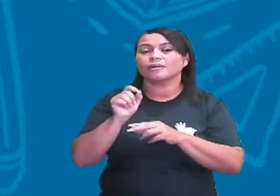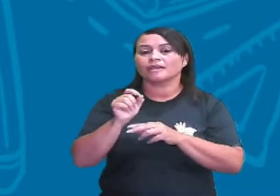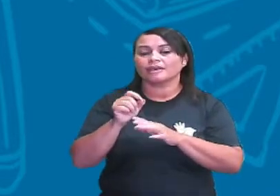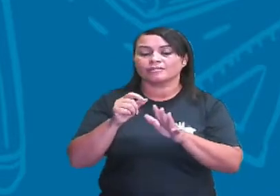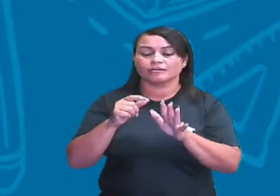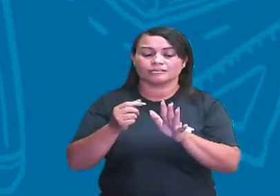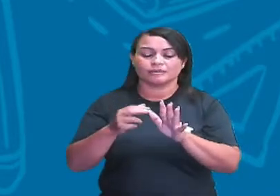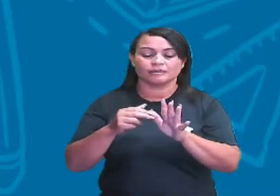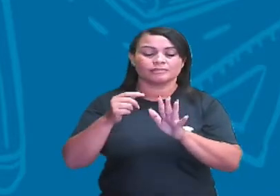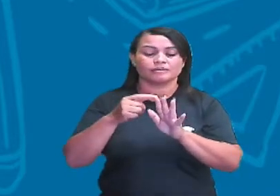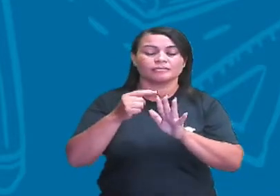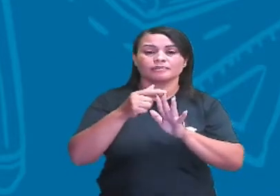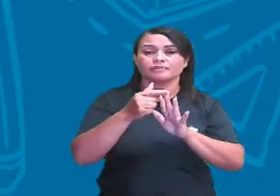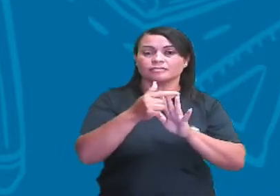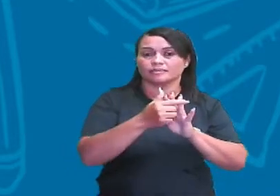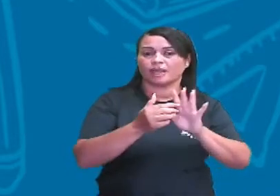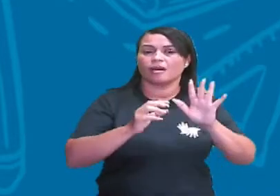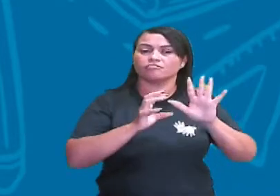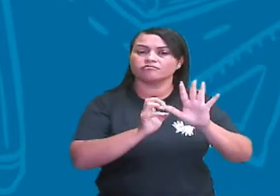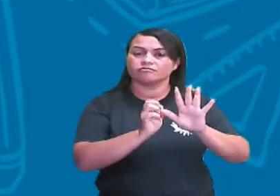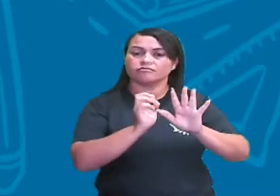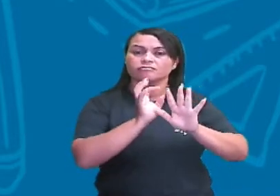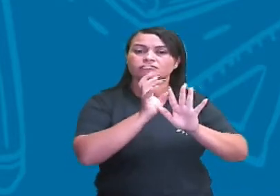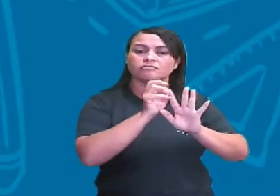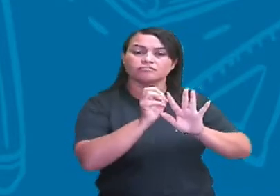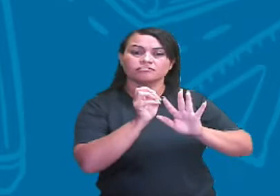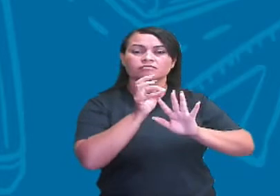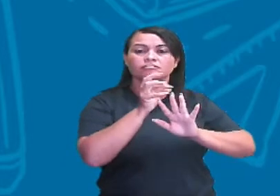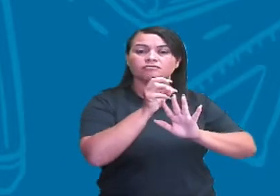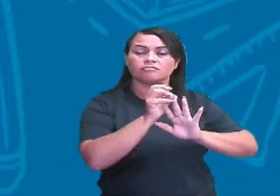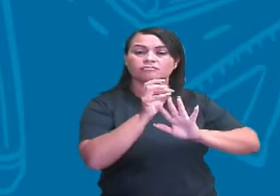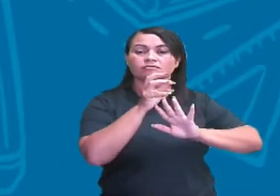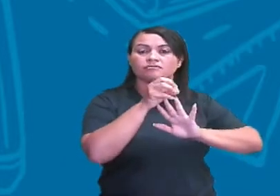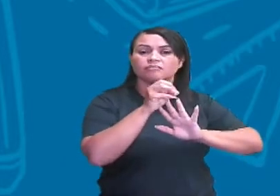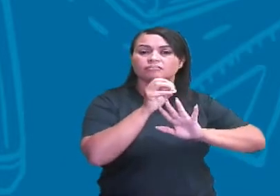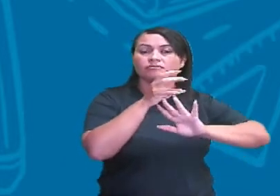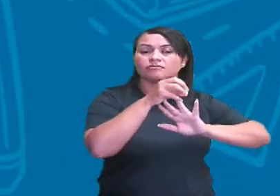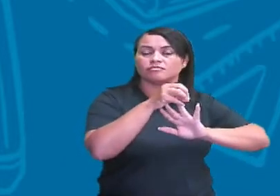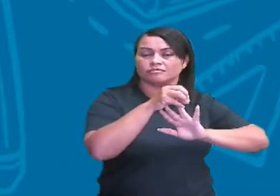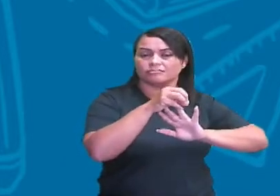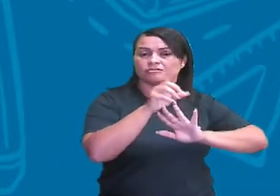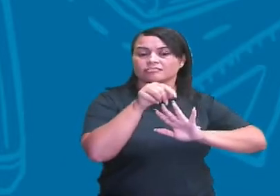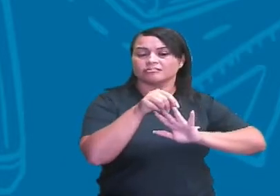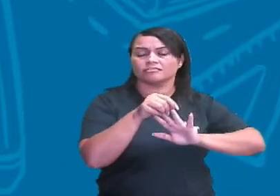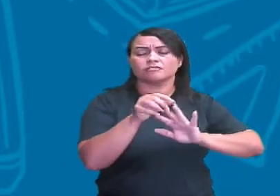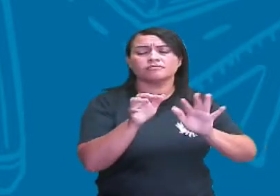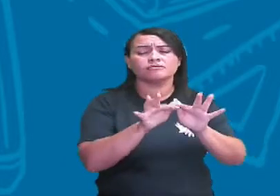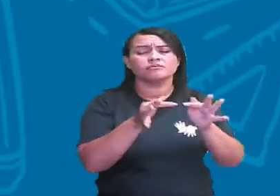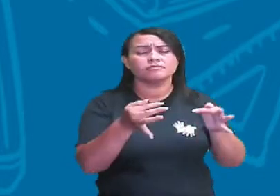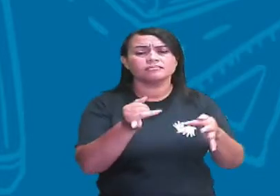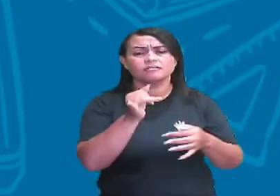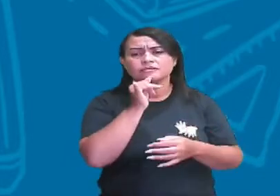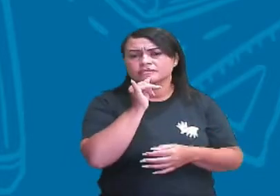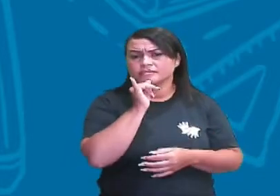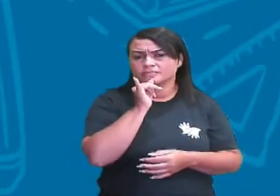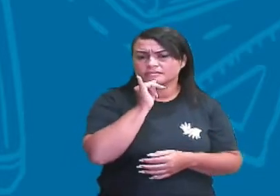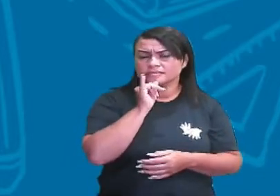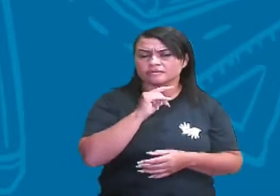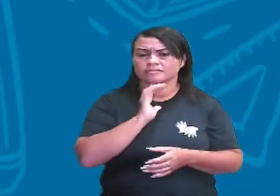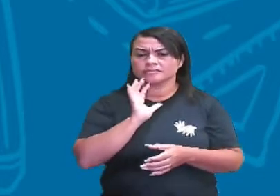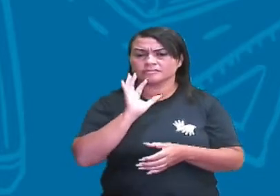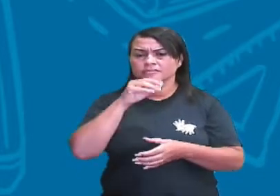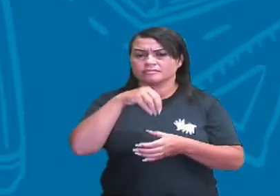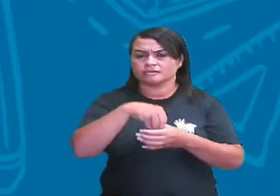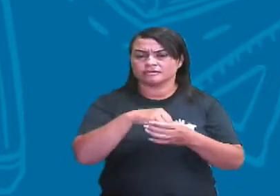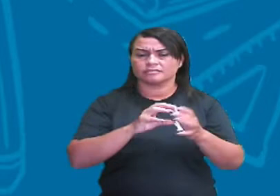terciário, está certo? Então isso aí é um exemplo básico de uma cadeia alimentar. E dentro dessa cadeia alimentar aí